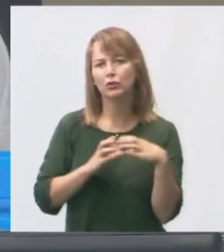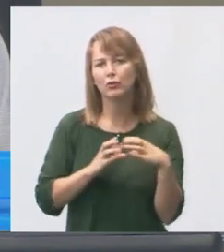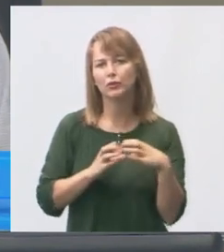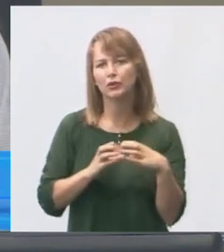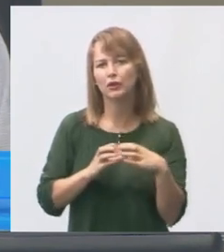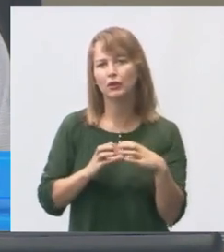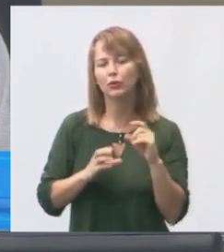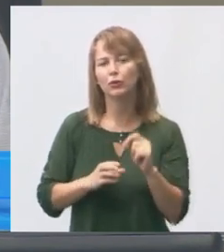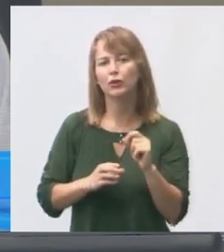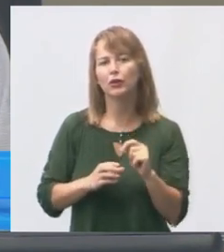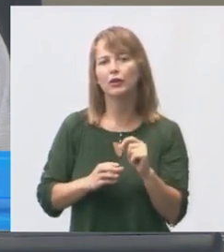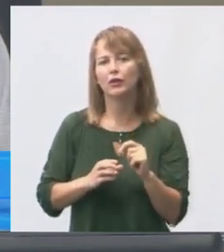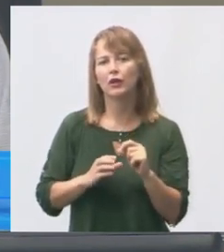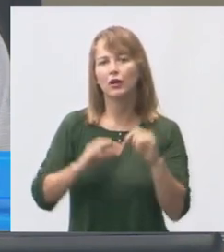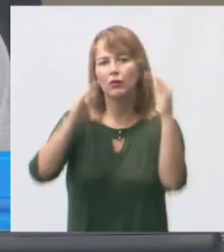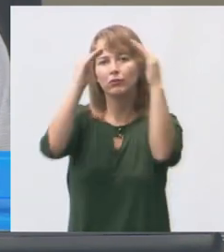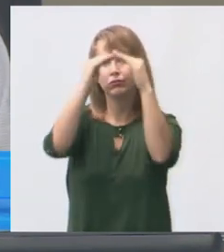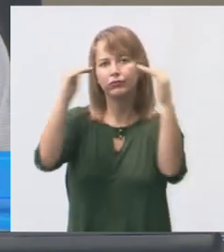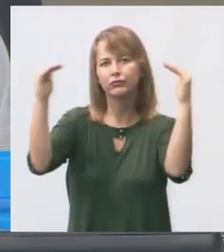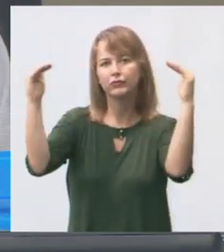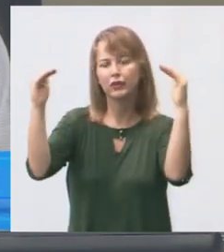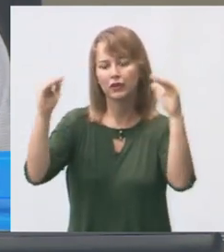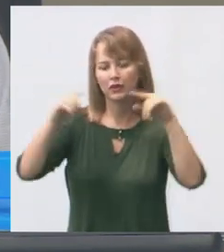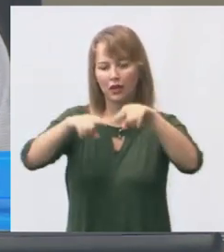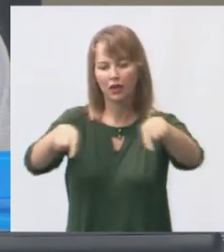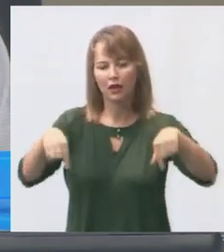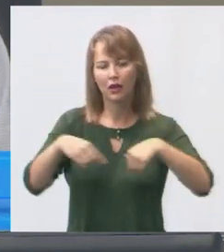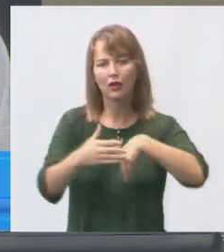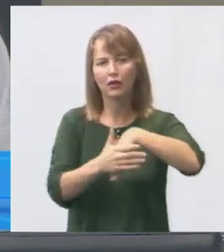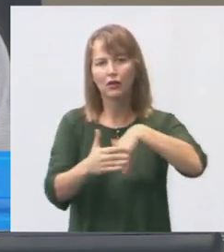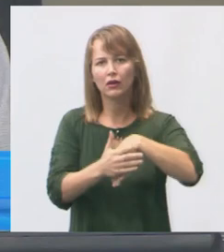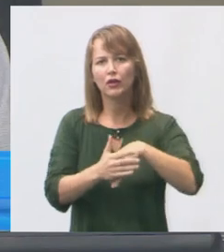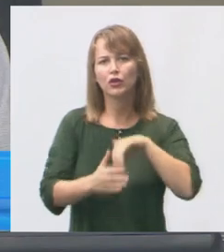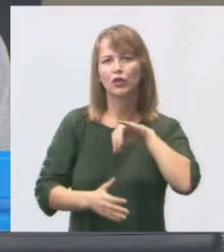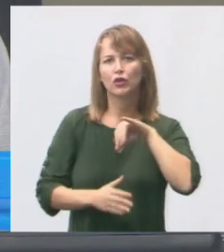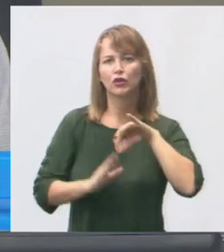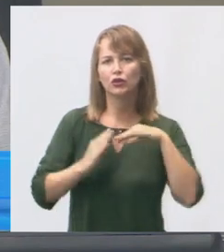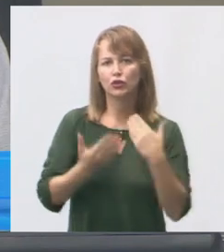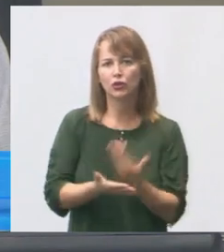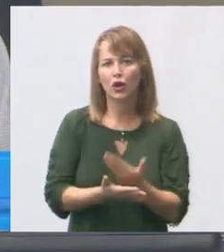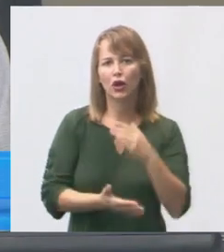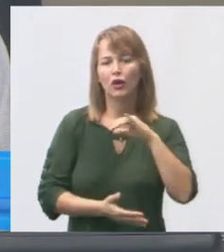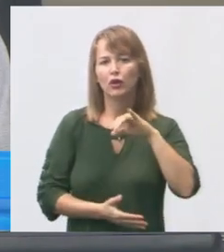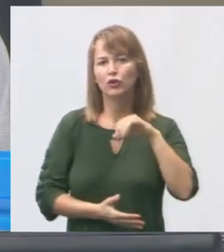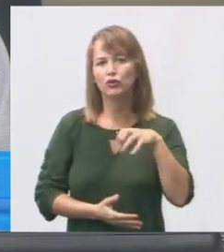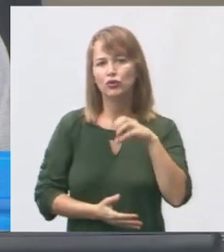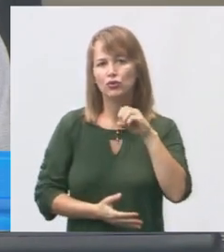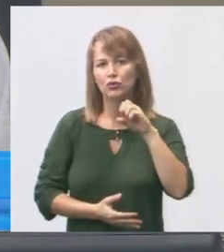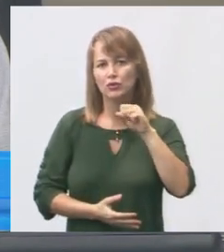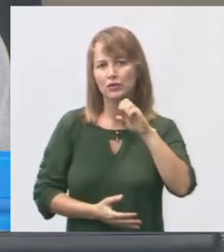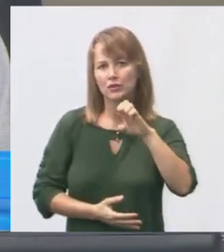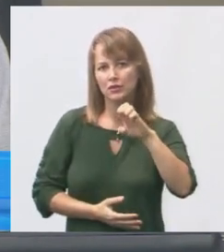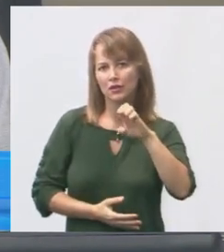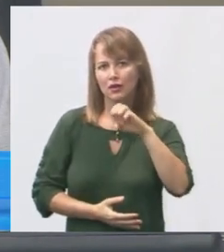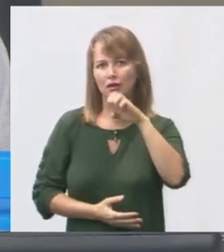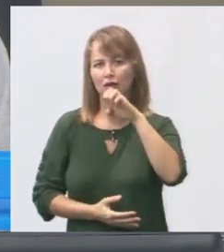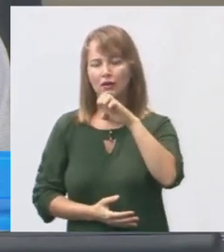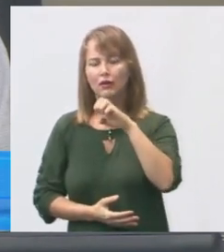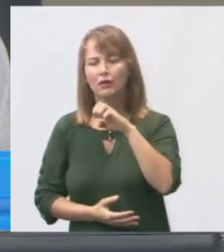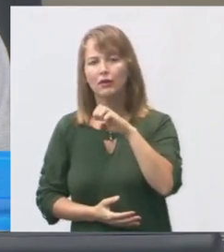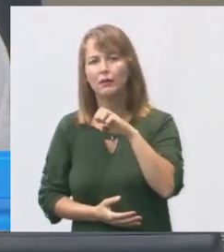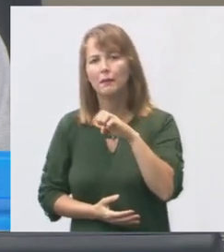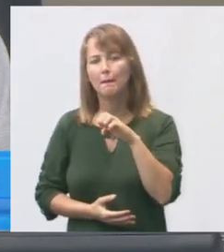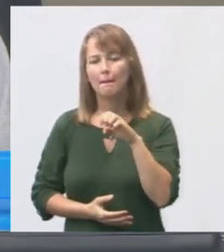cobertura da quadra poliesportiva da EMF José Aurélio Mojardim, localizado no bairro Fradinhos.